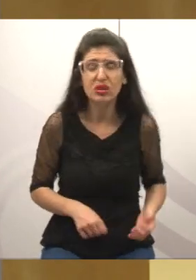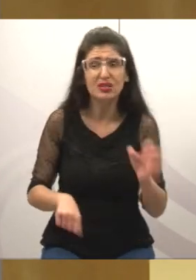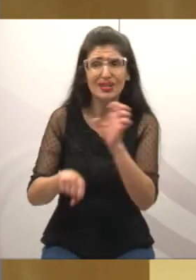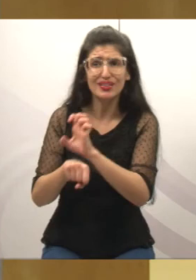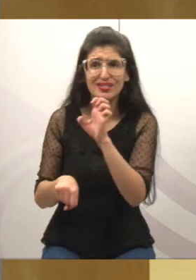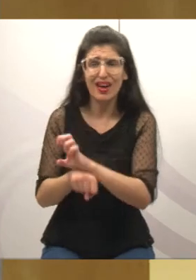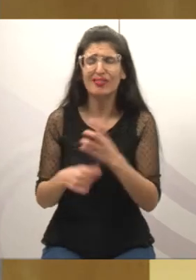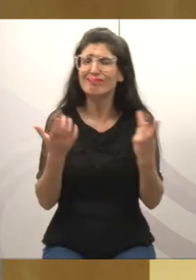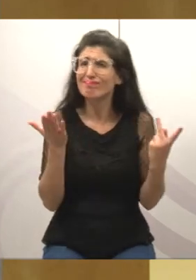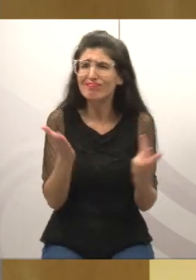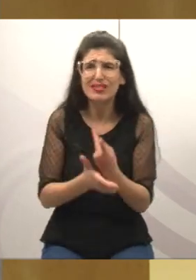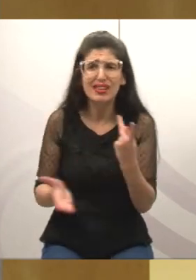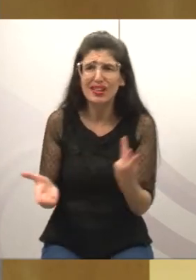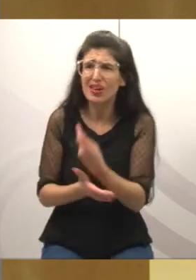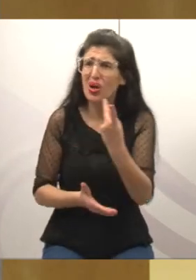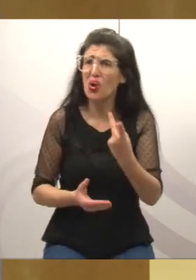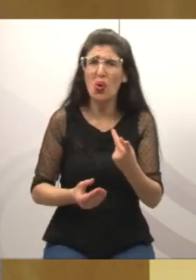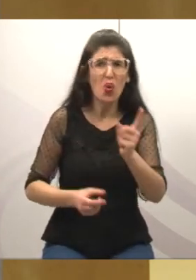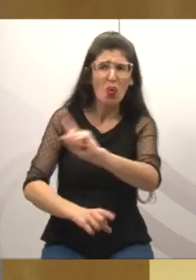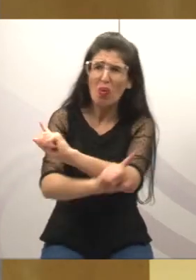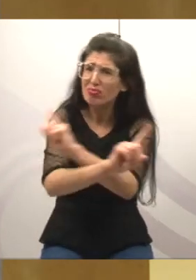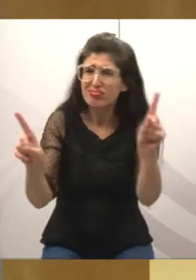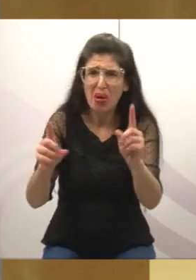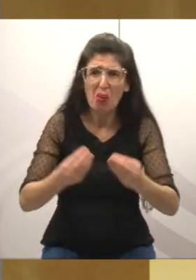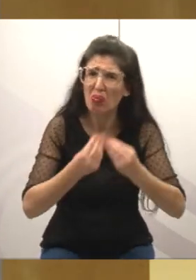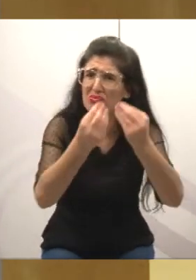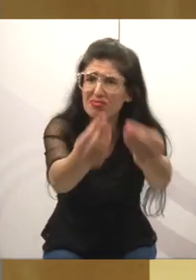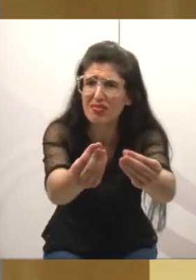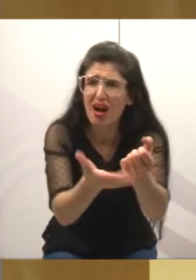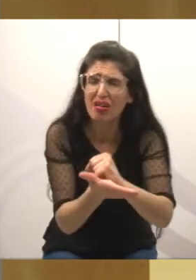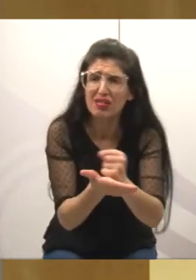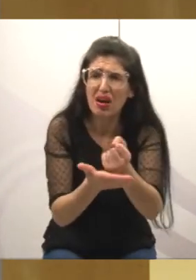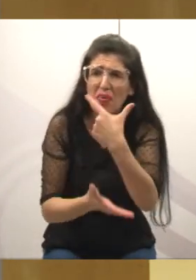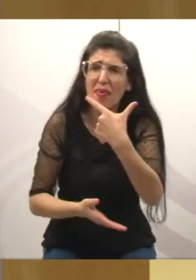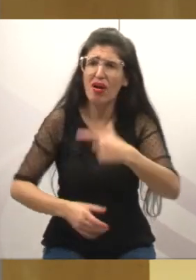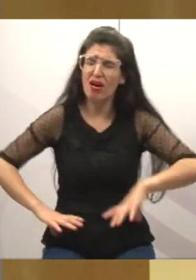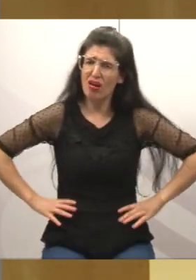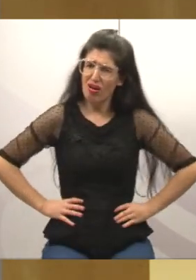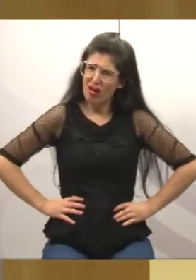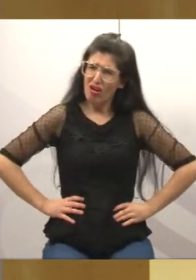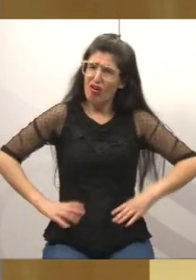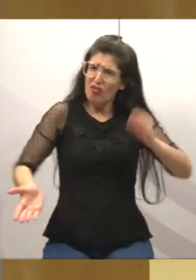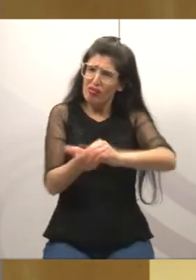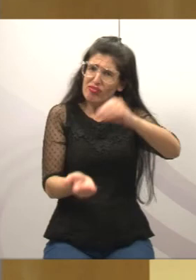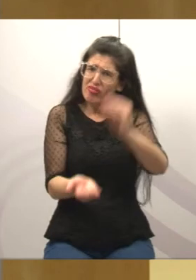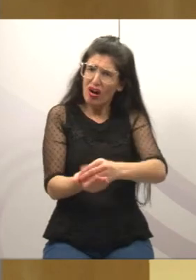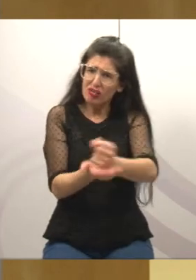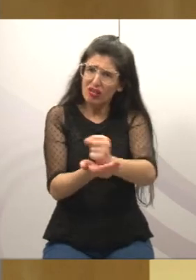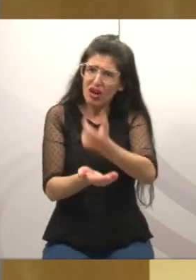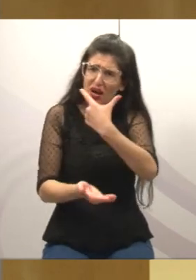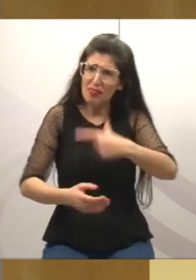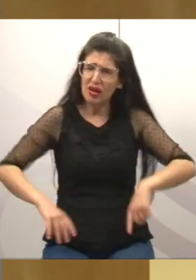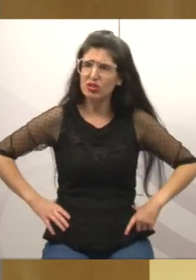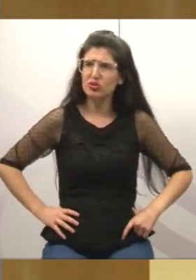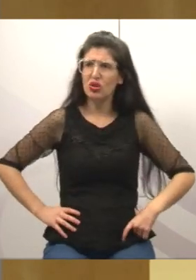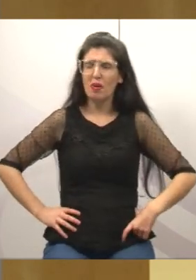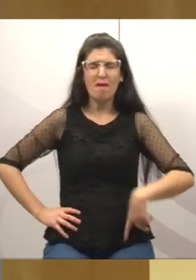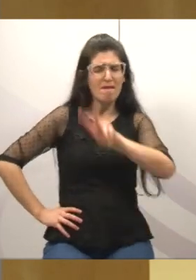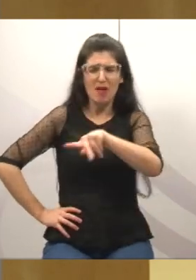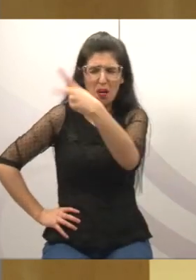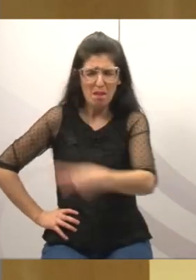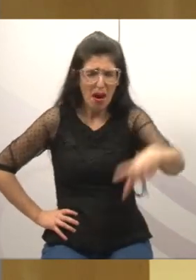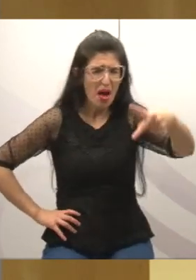pecando, está sendo omisso nesse sentido, basta ver a gente ver as cidades não só de Jacareí, mas do Vale do